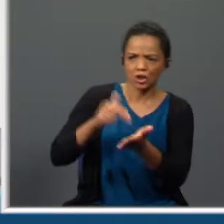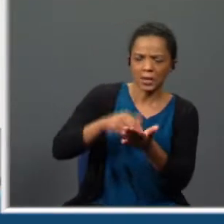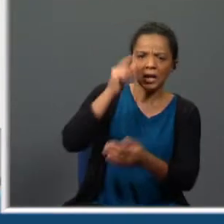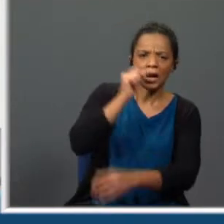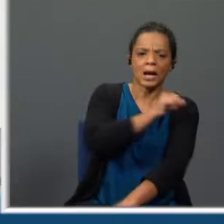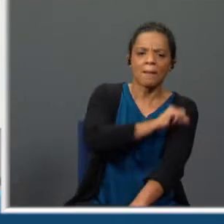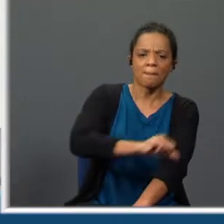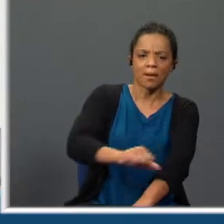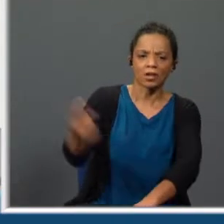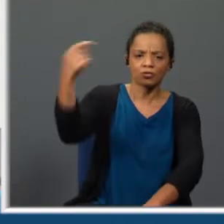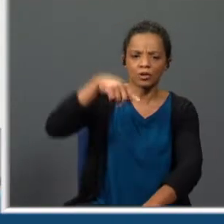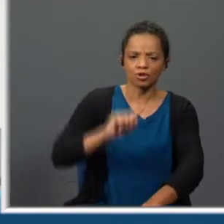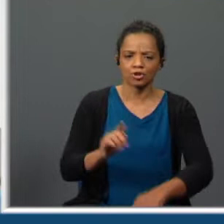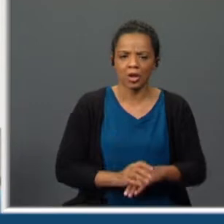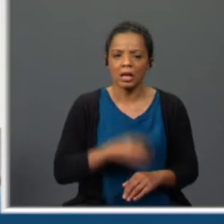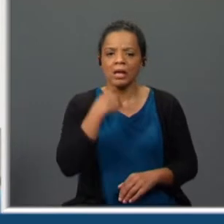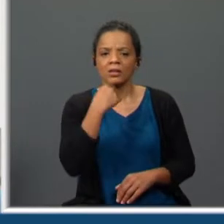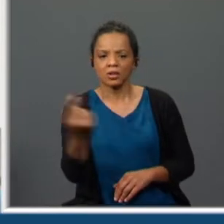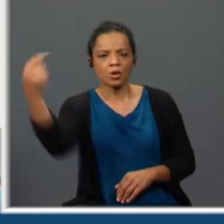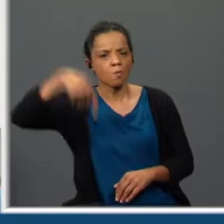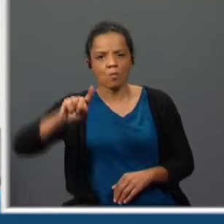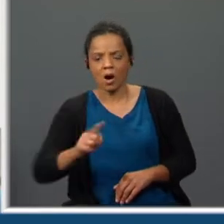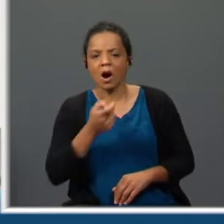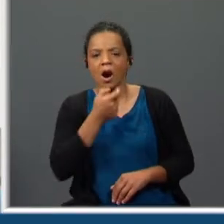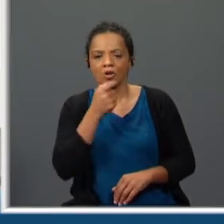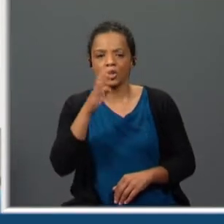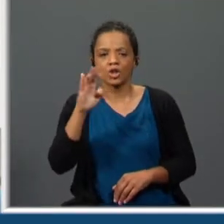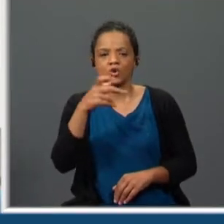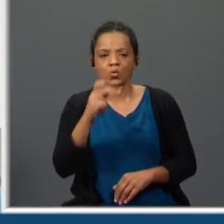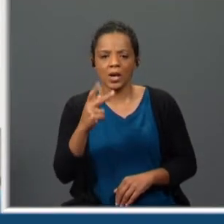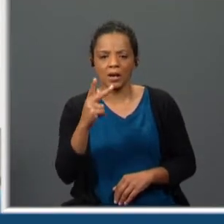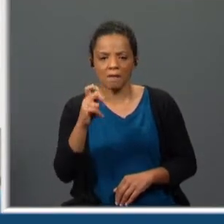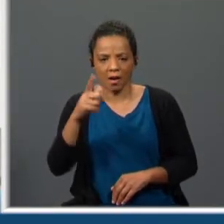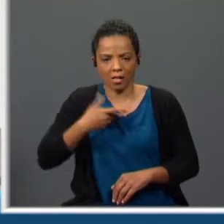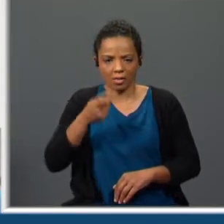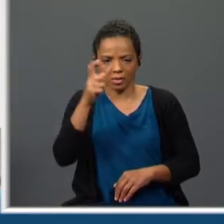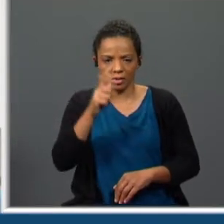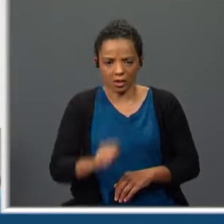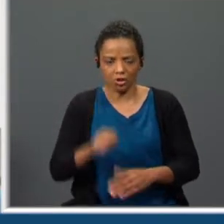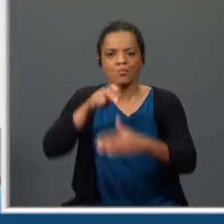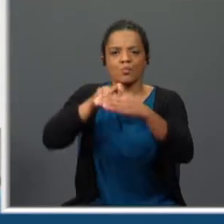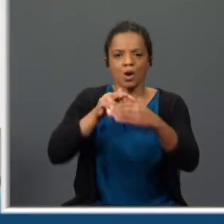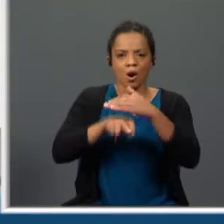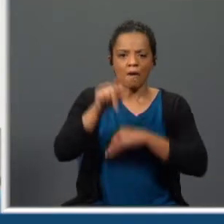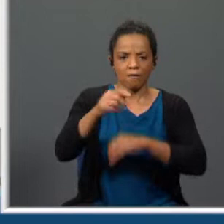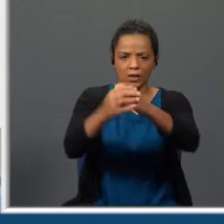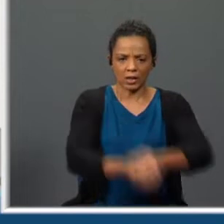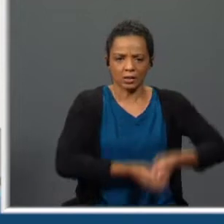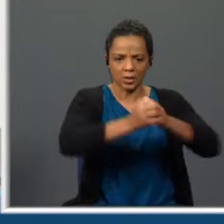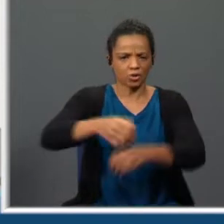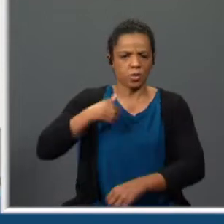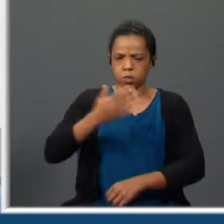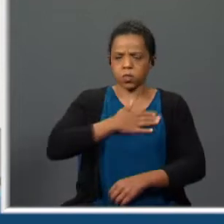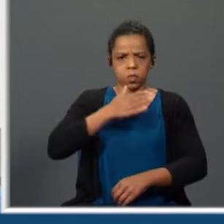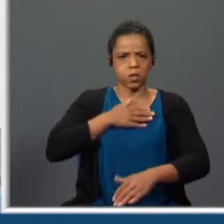Como não vem ela já? Diz que não há de vir cá sem Joana de Valdes. Entrai vós e remarês! Não quero